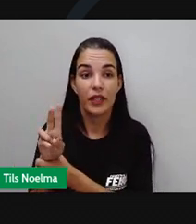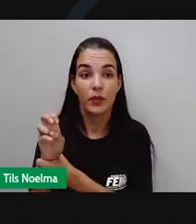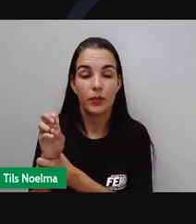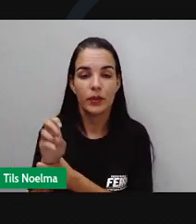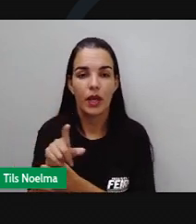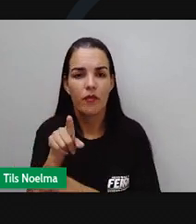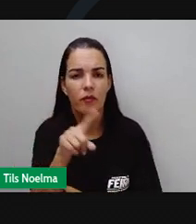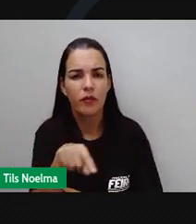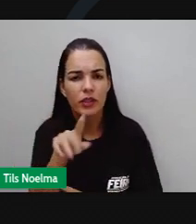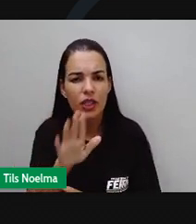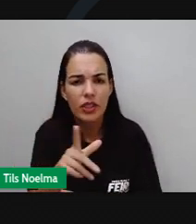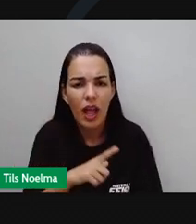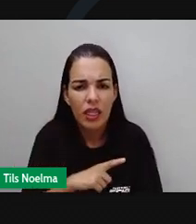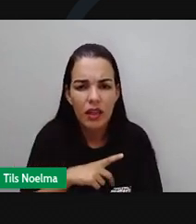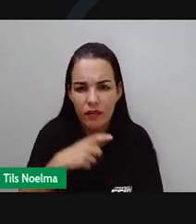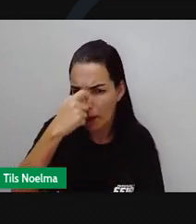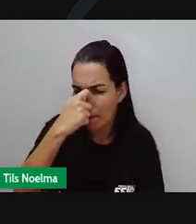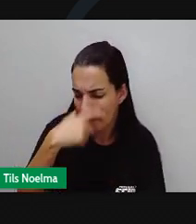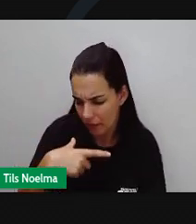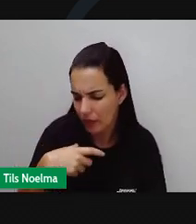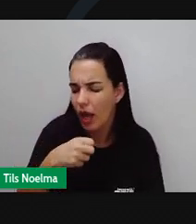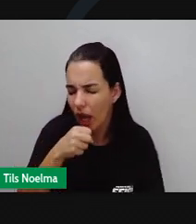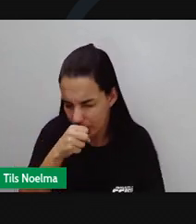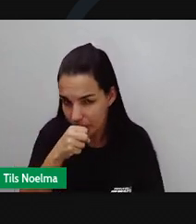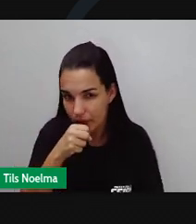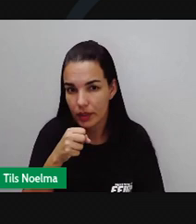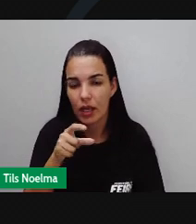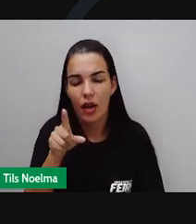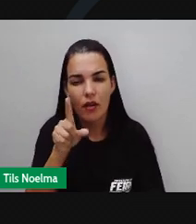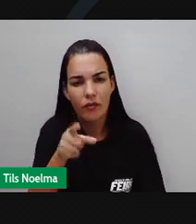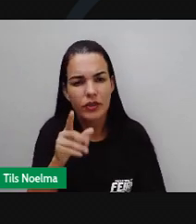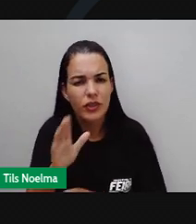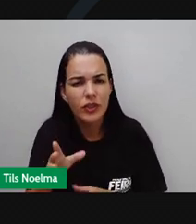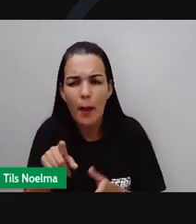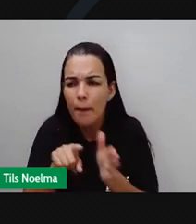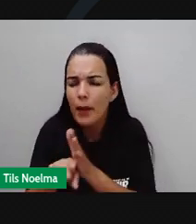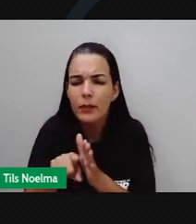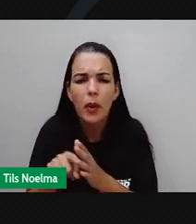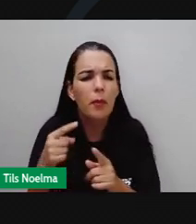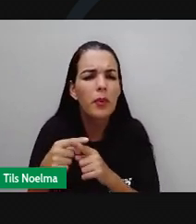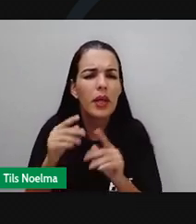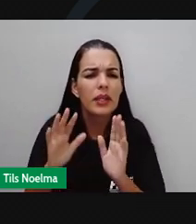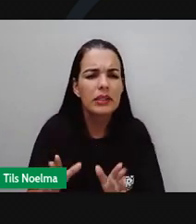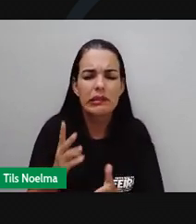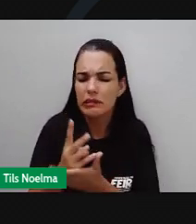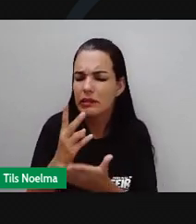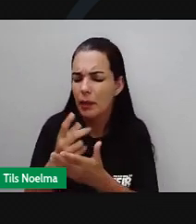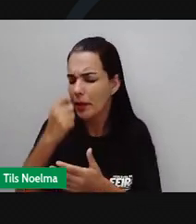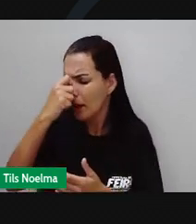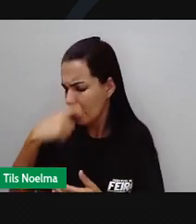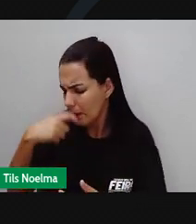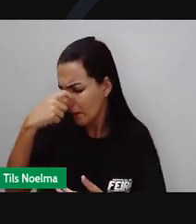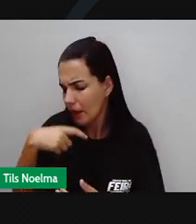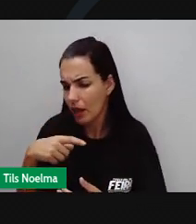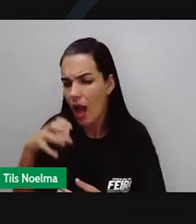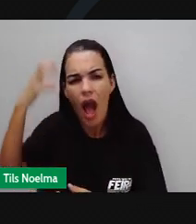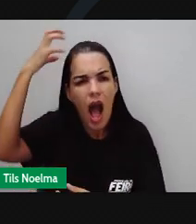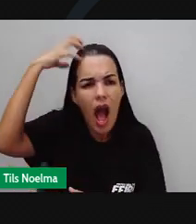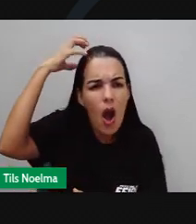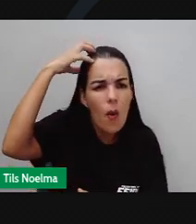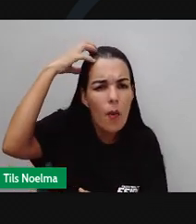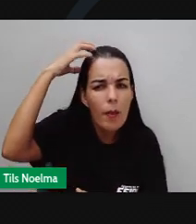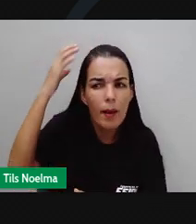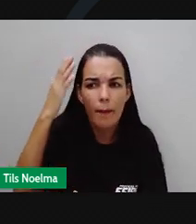Você já teve gripe alguma vez? Você já se perguntou por que a gente fica gripado? A culpa pode ser de um